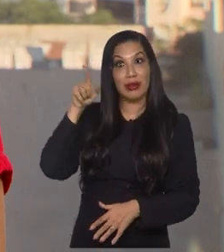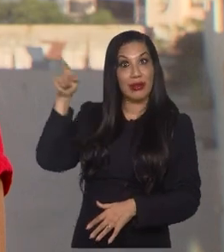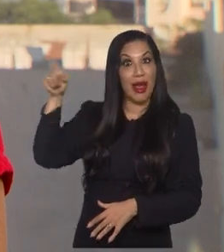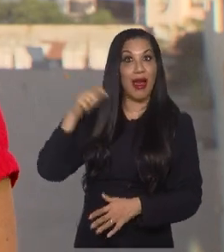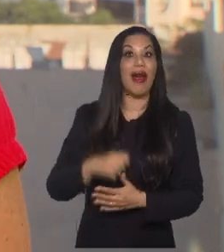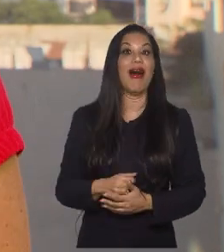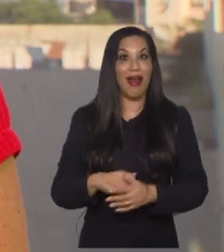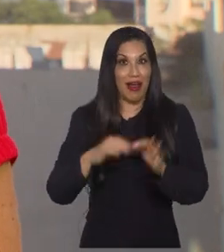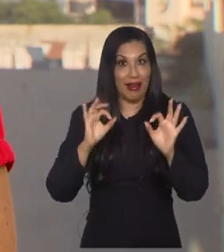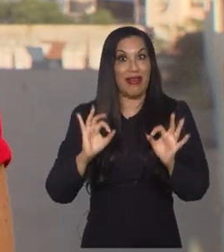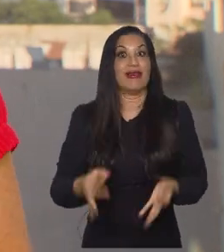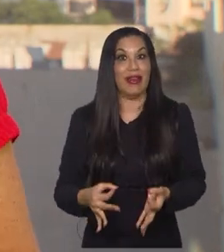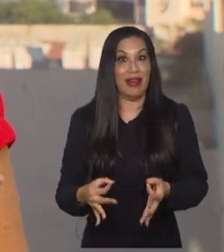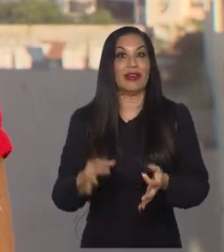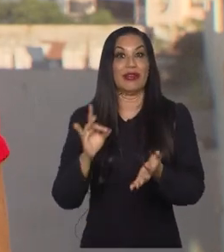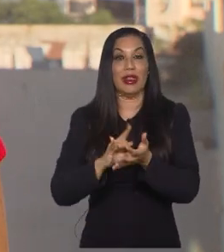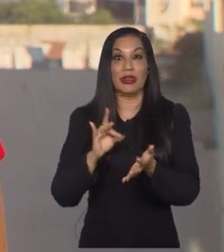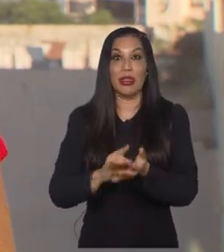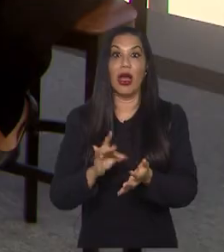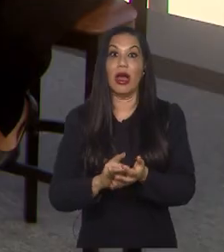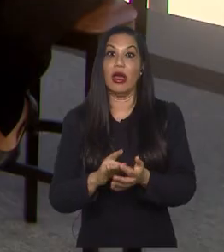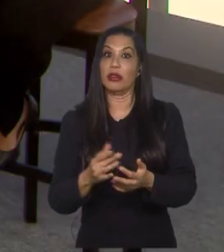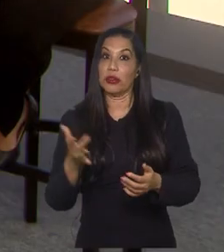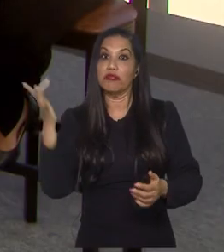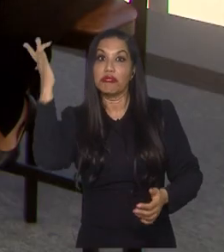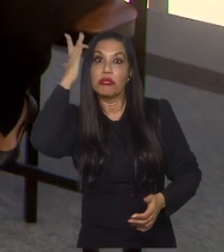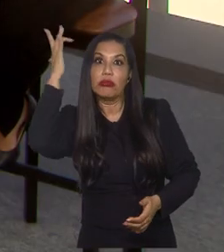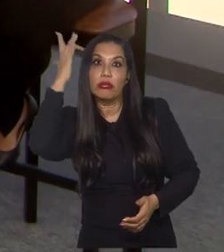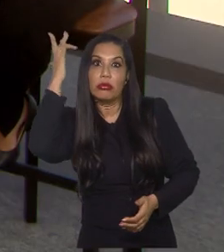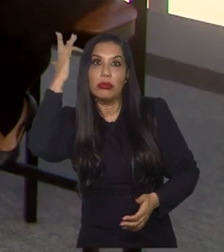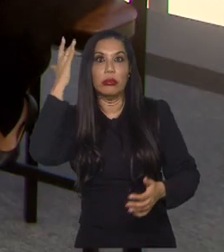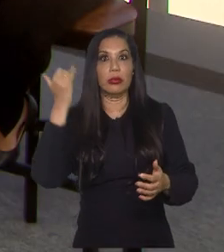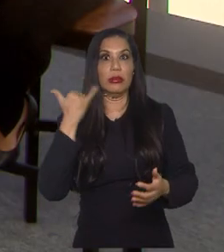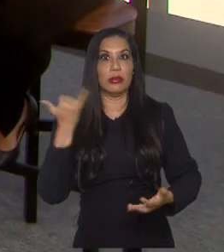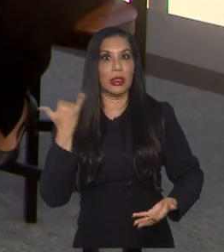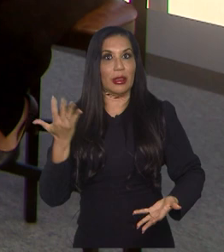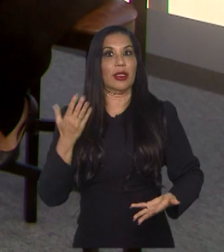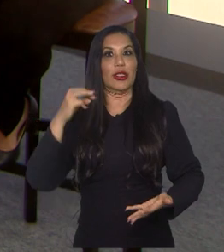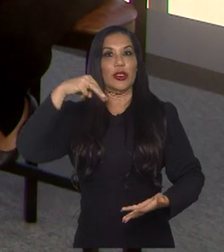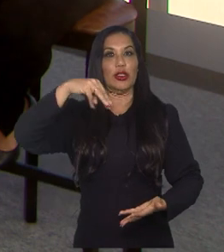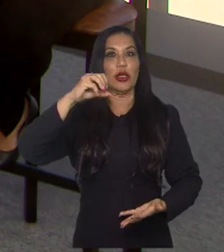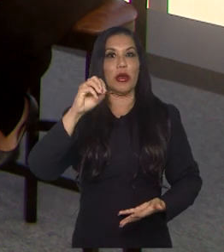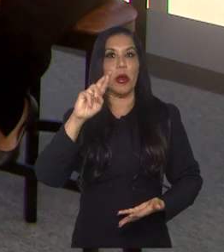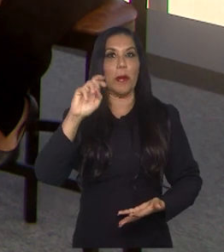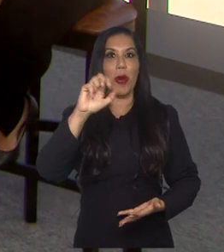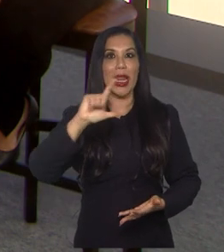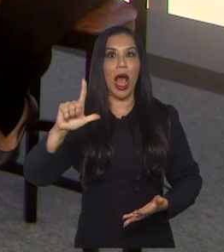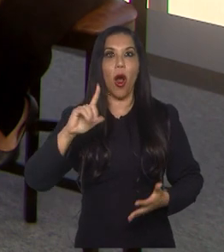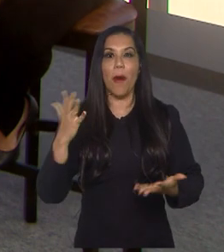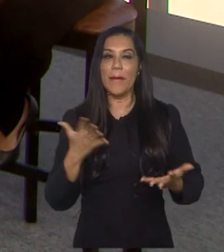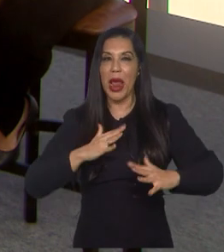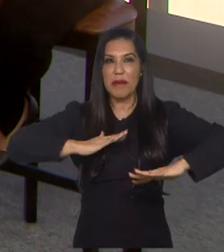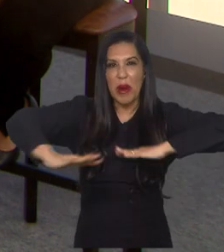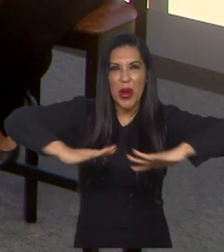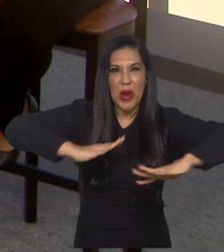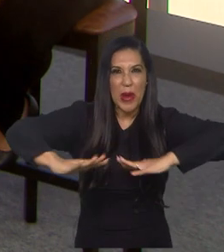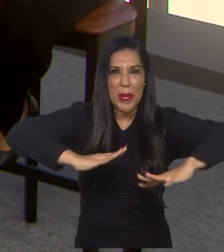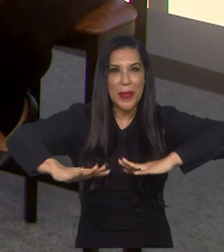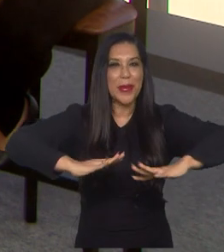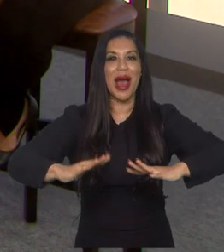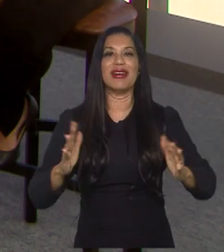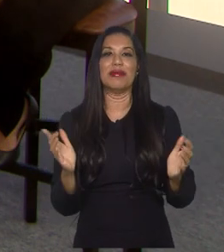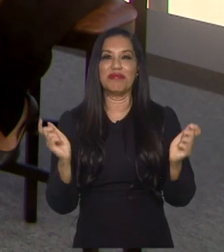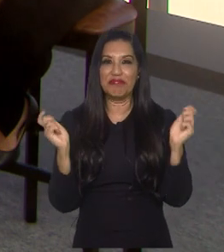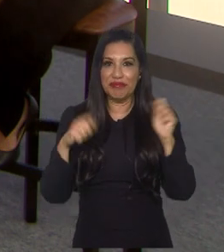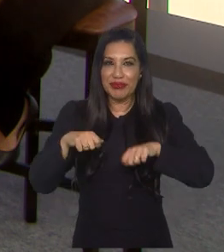chega com moral, né? Chega empolgada e para brigar, né? Para quem sabe